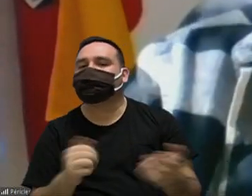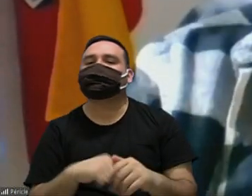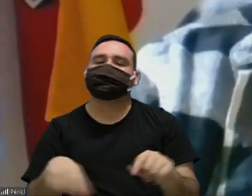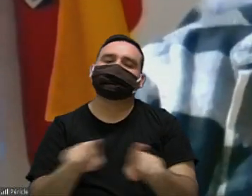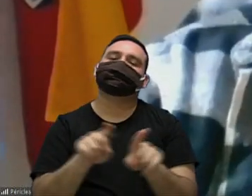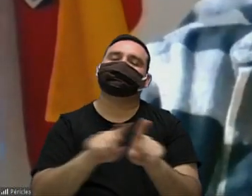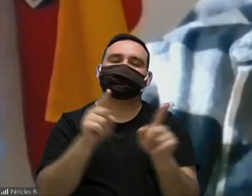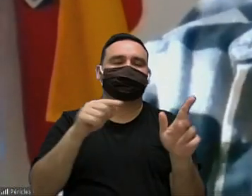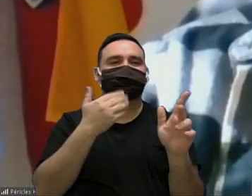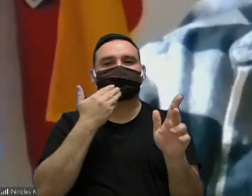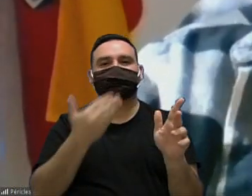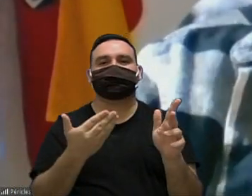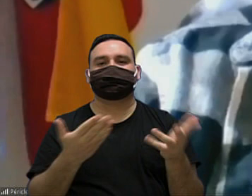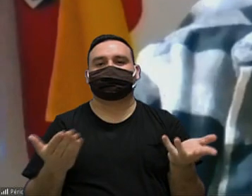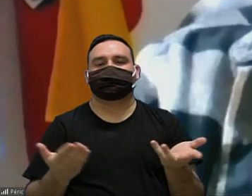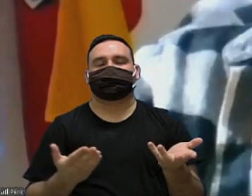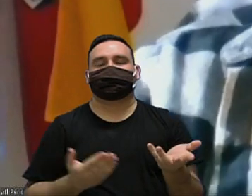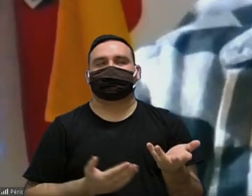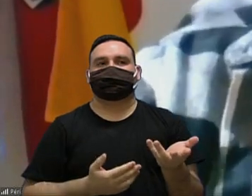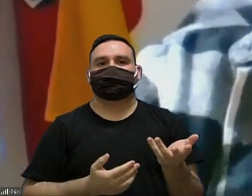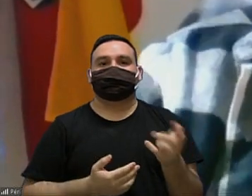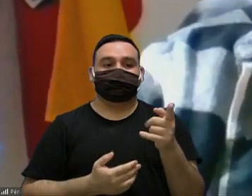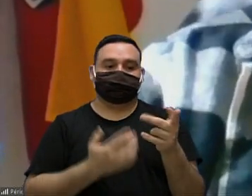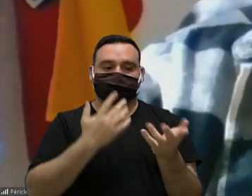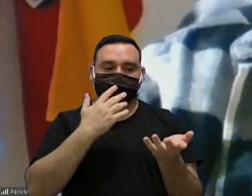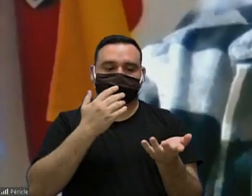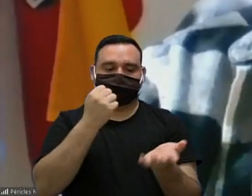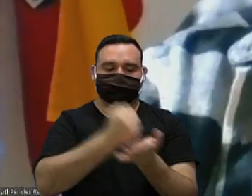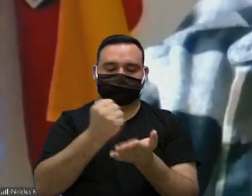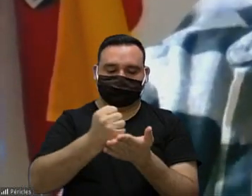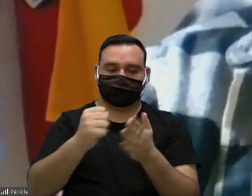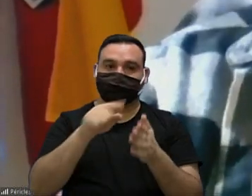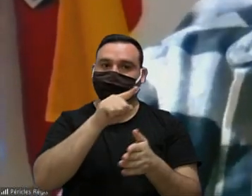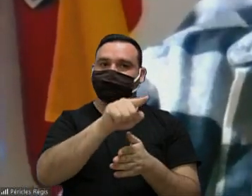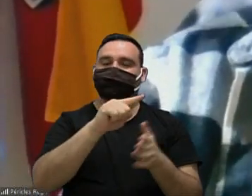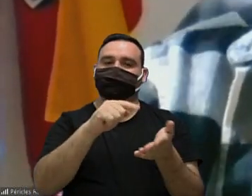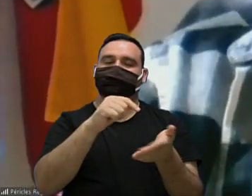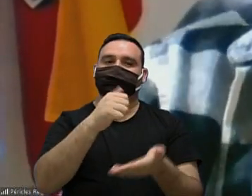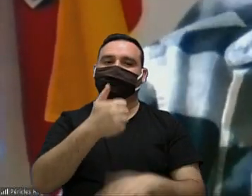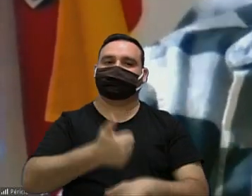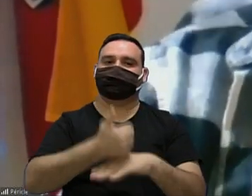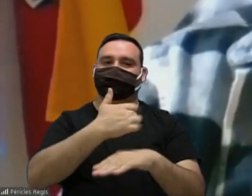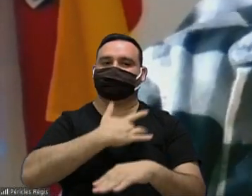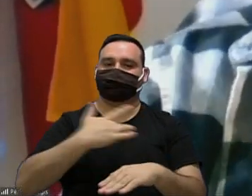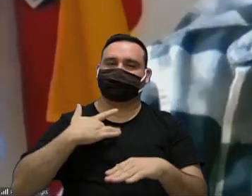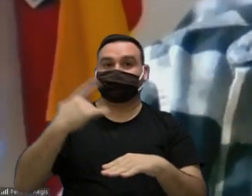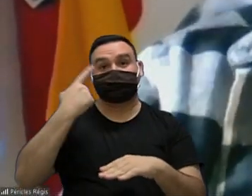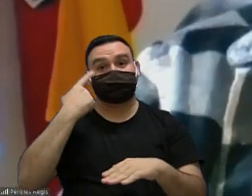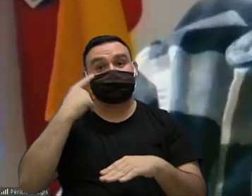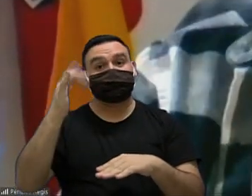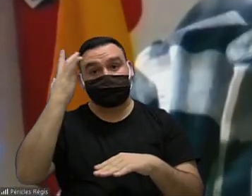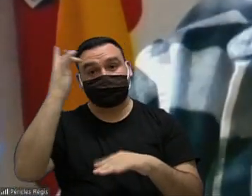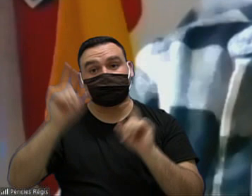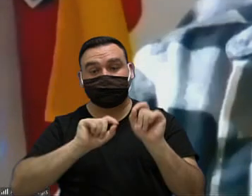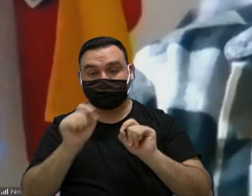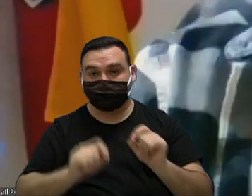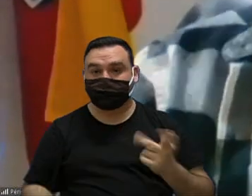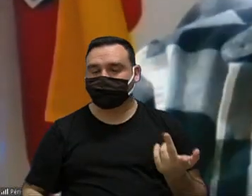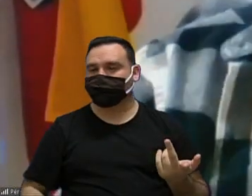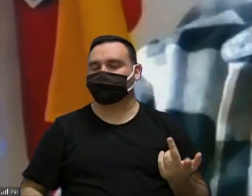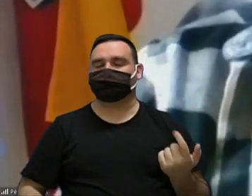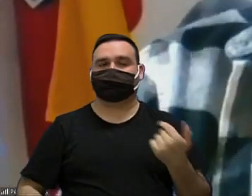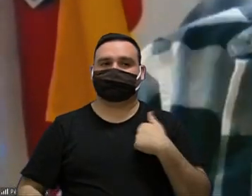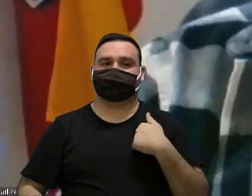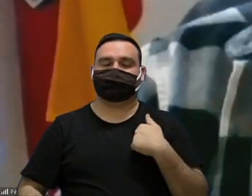solicitação pra um ofício pra própria secretaria de saúde pra ver o que que eles acham desse entendimento eu